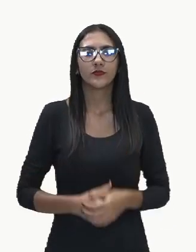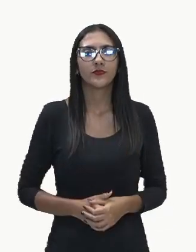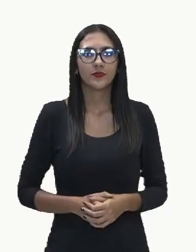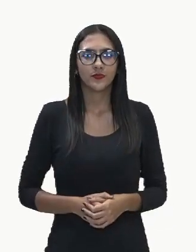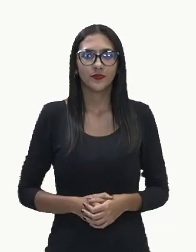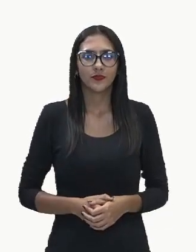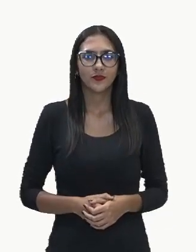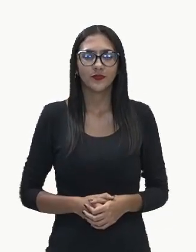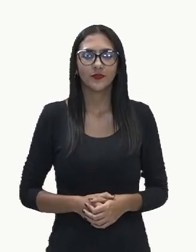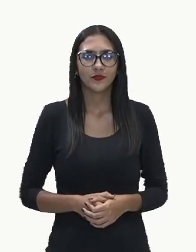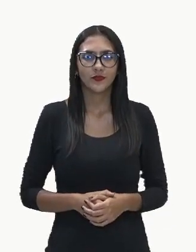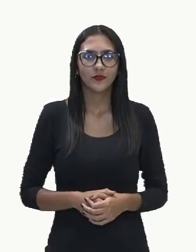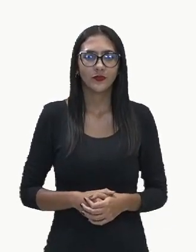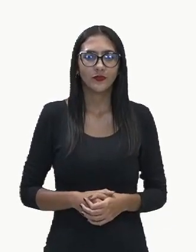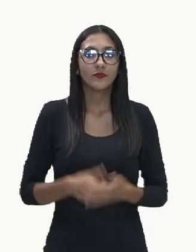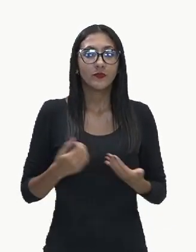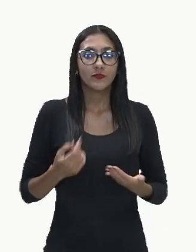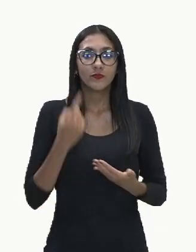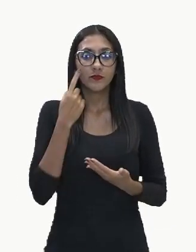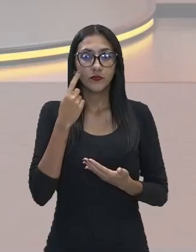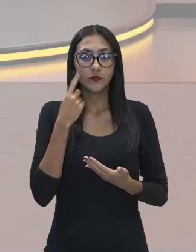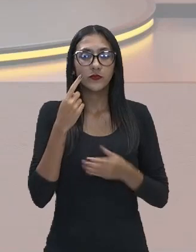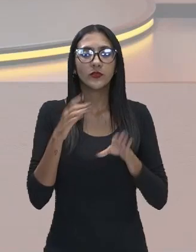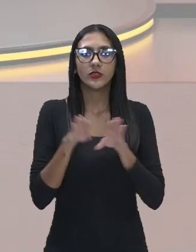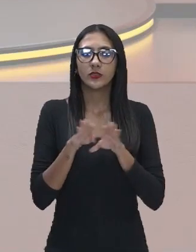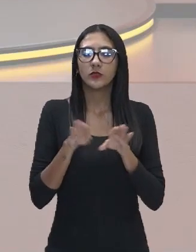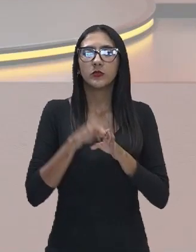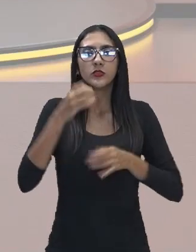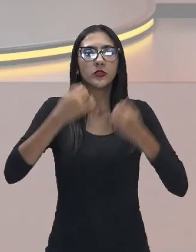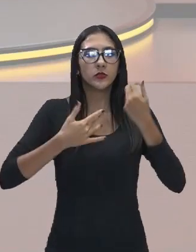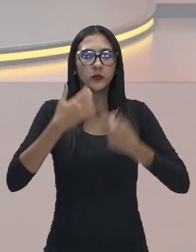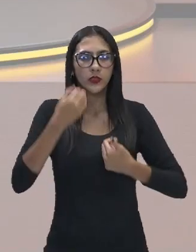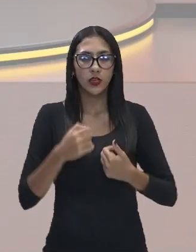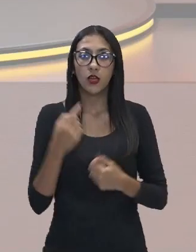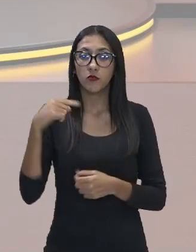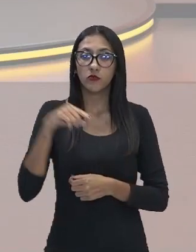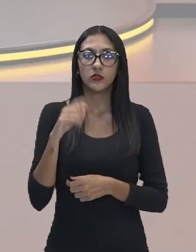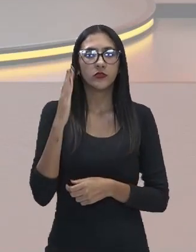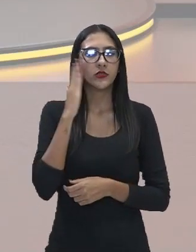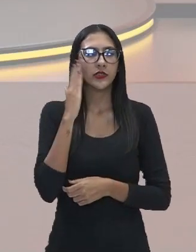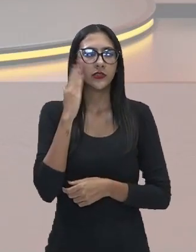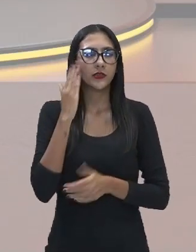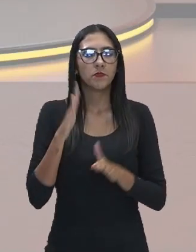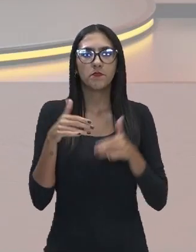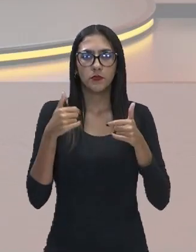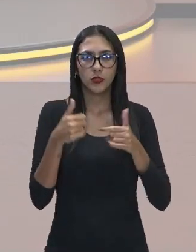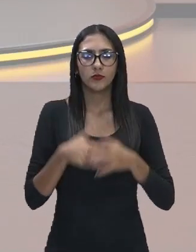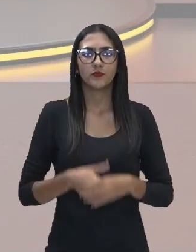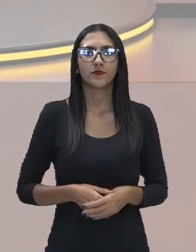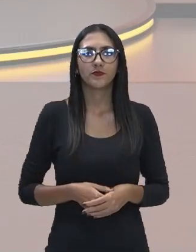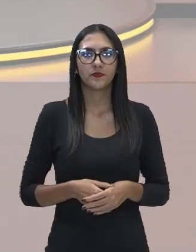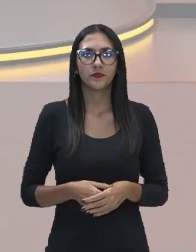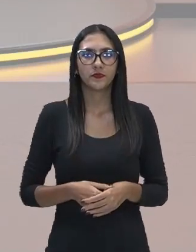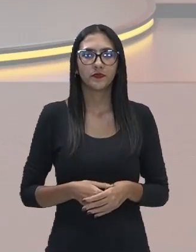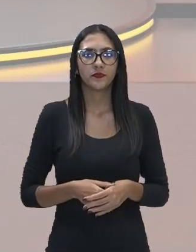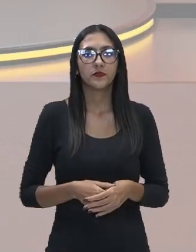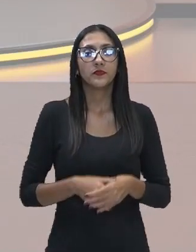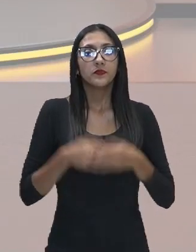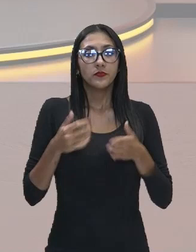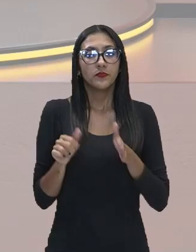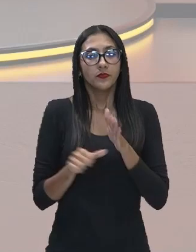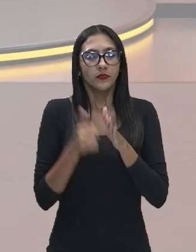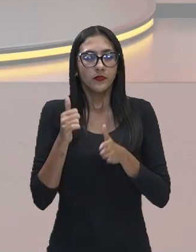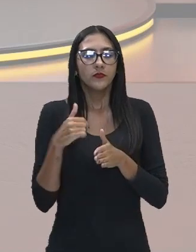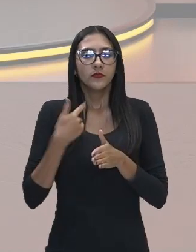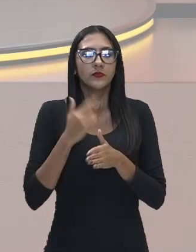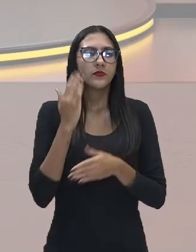Então, a gente vai dar uma olhadinha, falar sobre isso e vocês vão entender melhor. Primeiro que para falar sobre coleta seletiva,